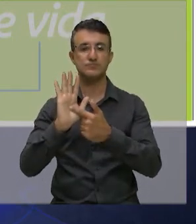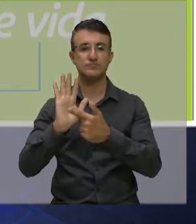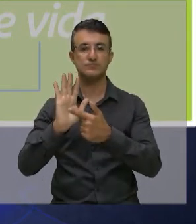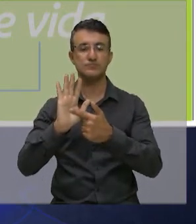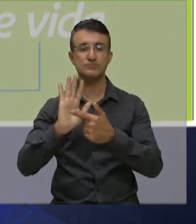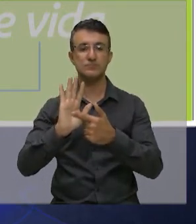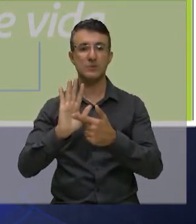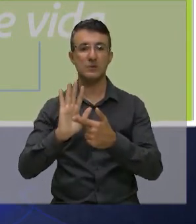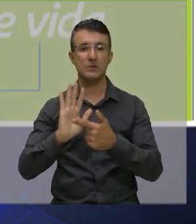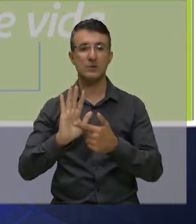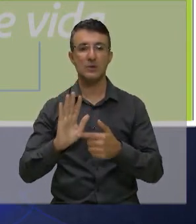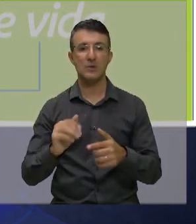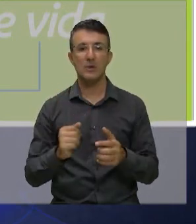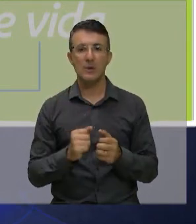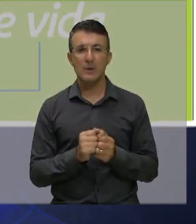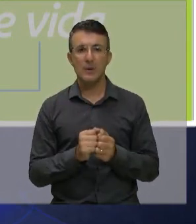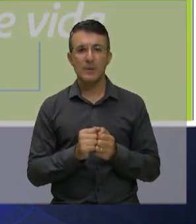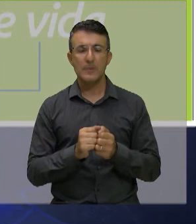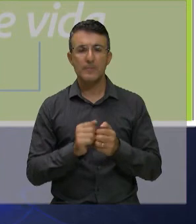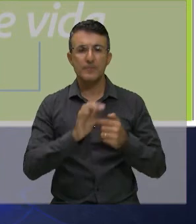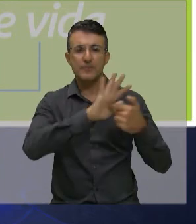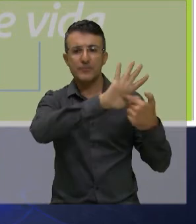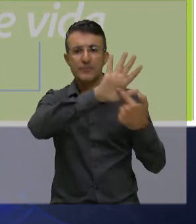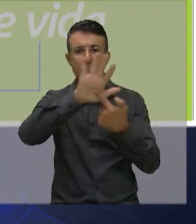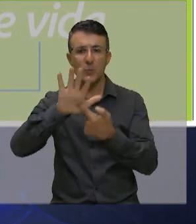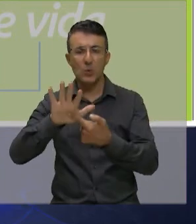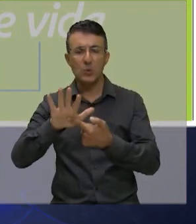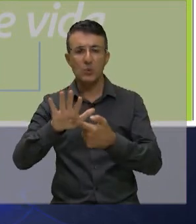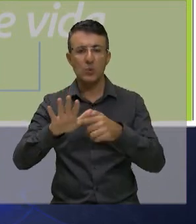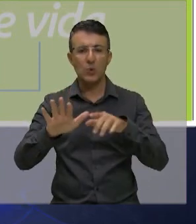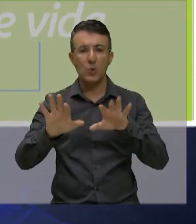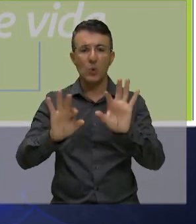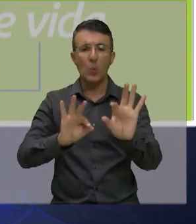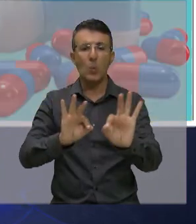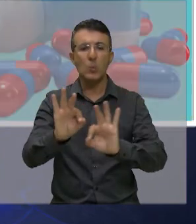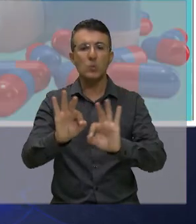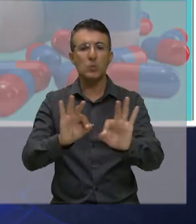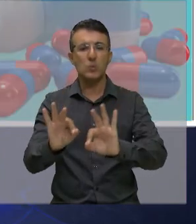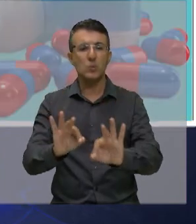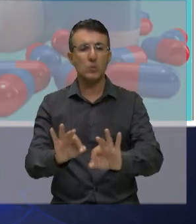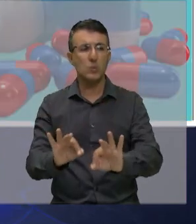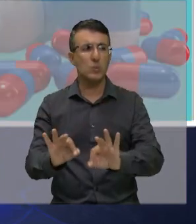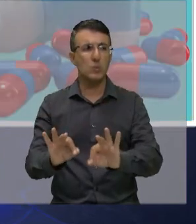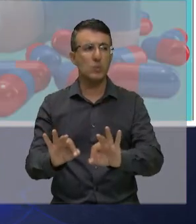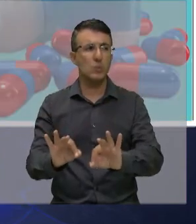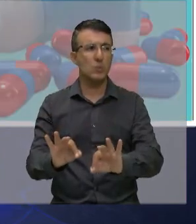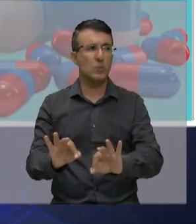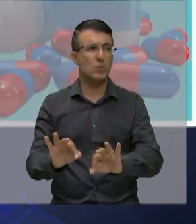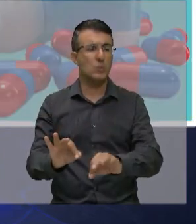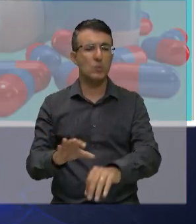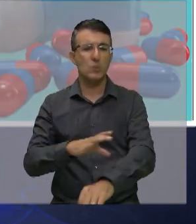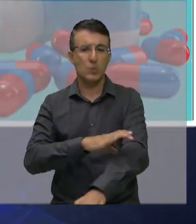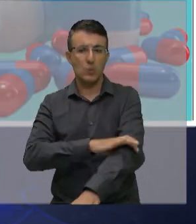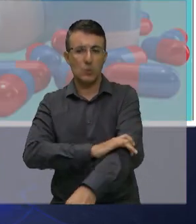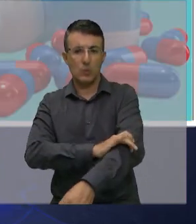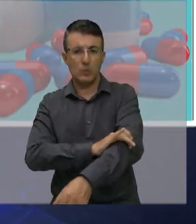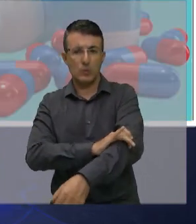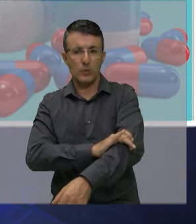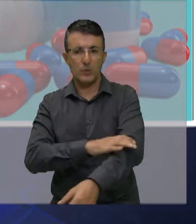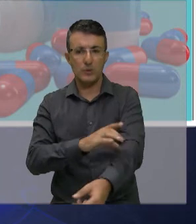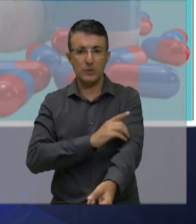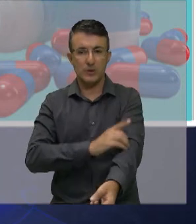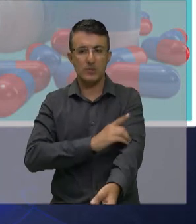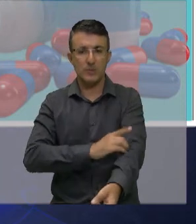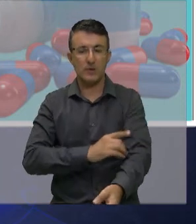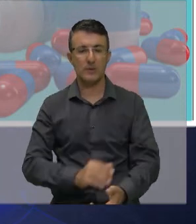para fazer uma campanha de controle da pressão do diabetes próximo também tem dois